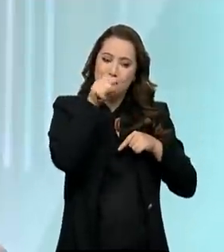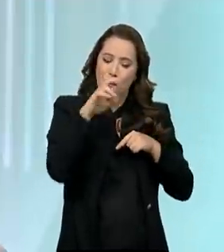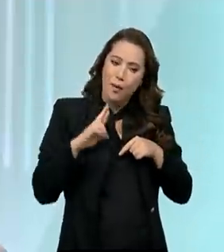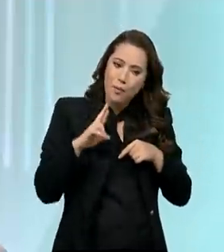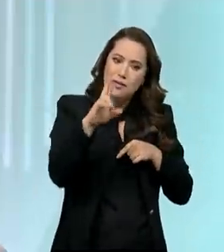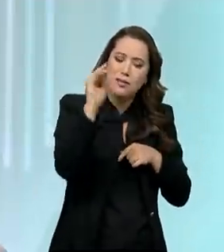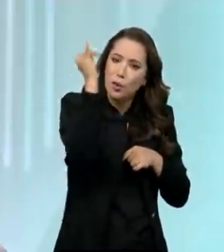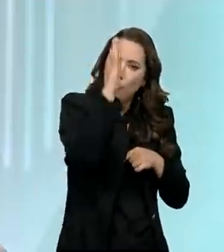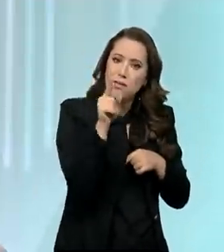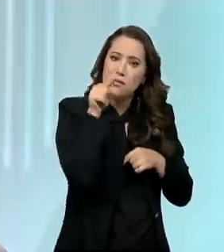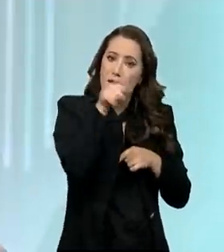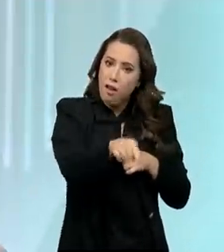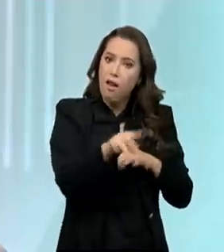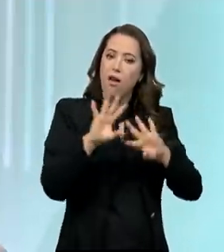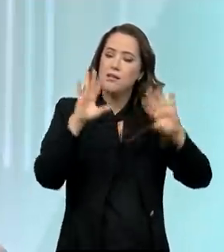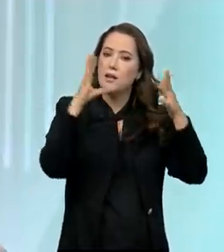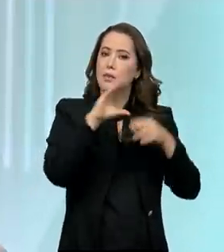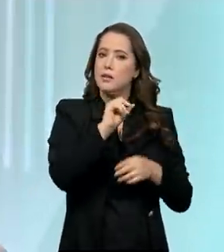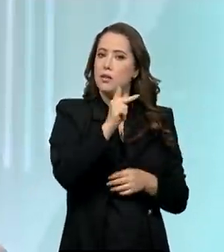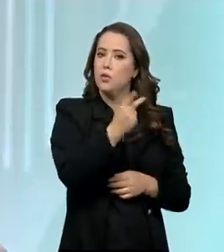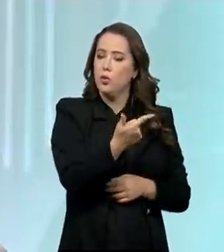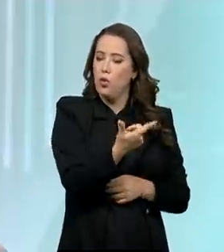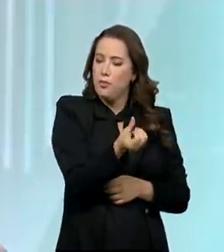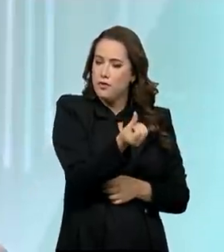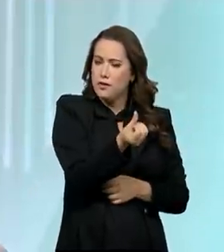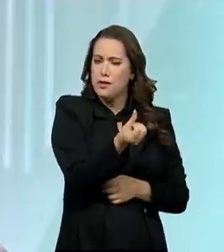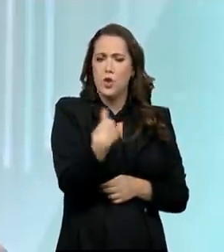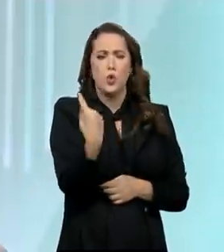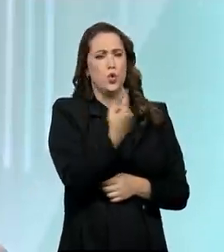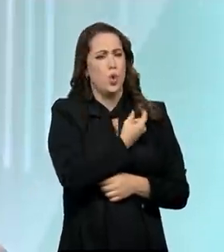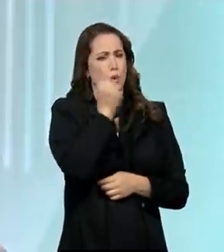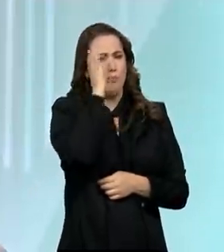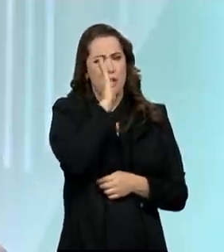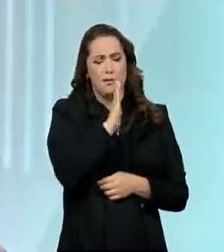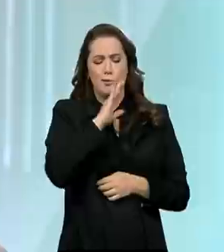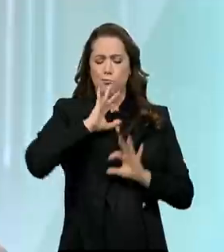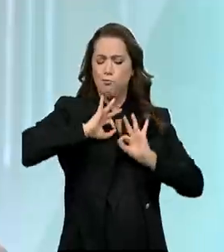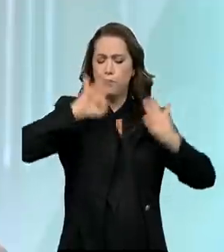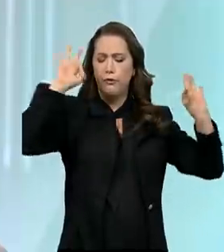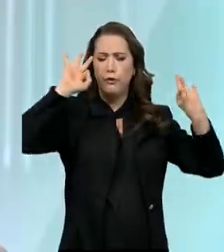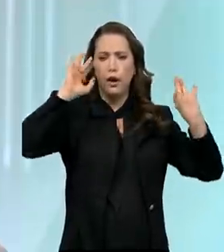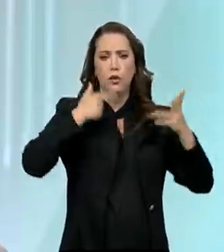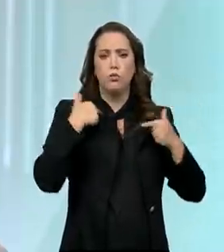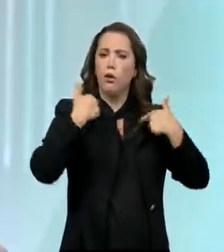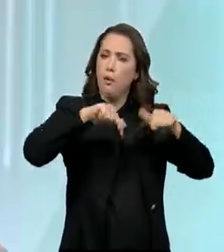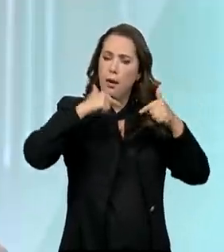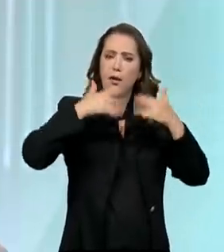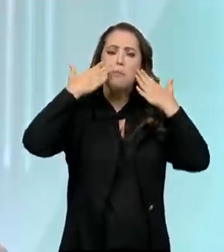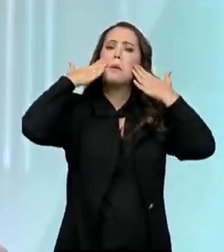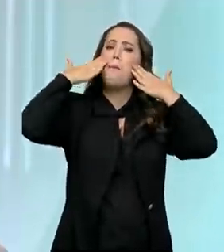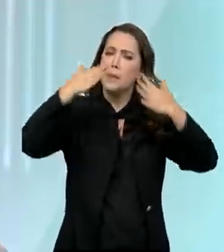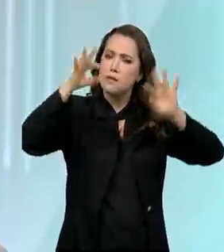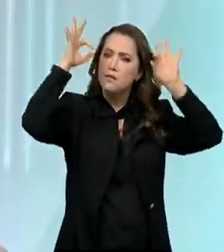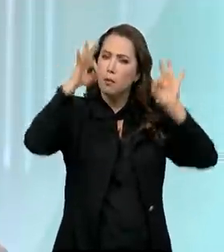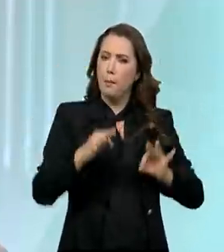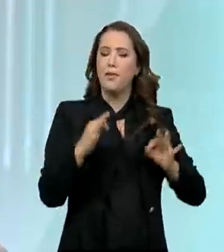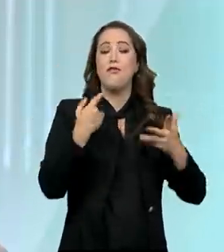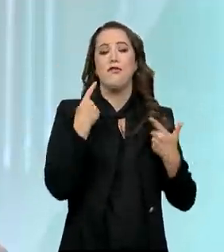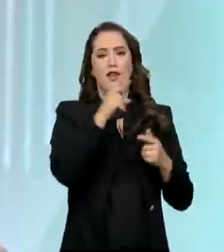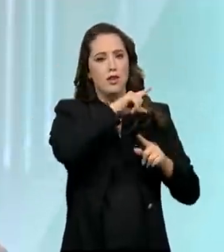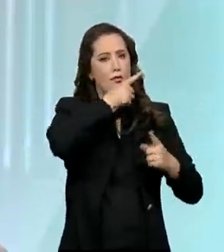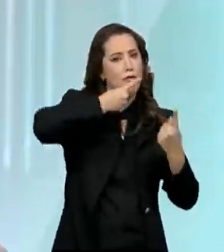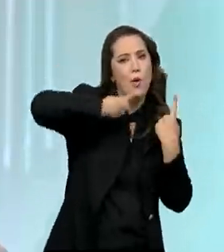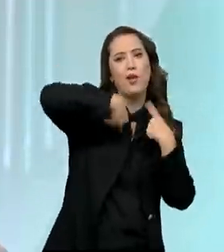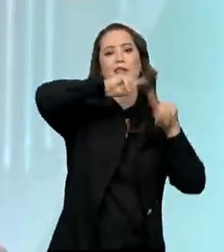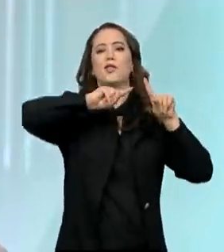evento. Nós, como Brasil, como país, fizemos muito bem feito. A gente se apresentou muito bem e foi uma virada na agenda de clima